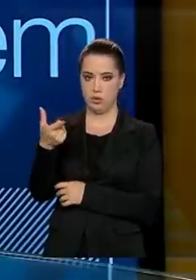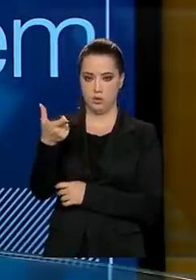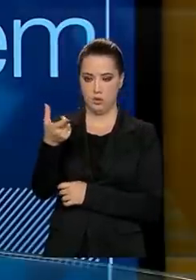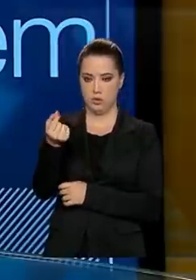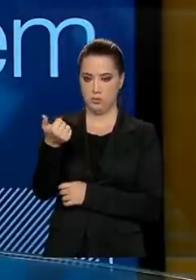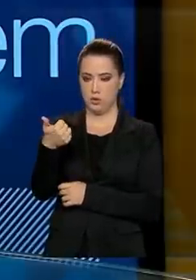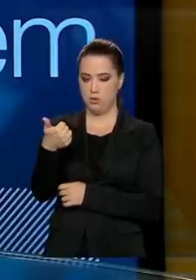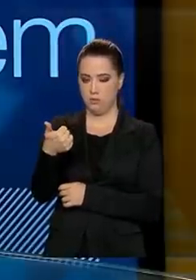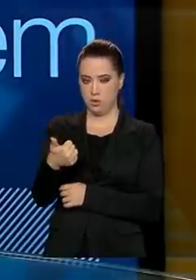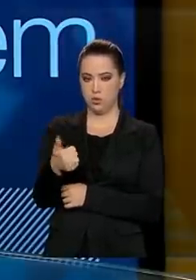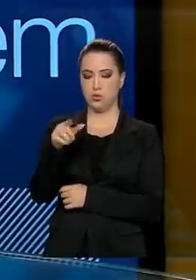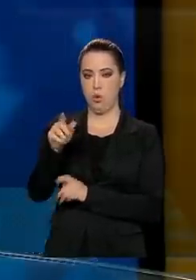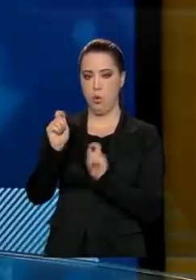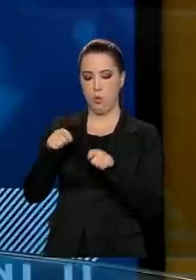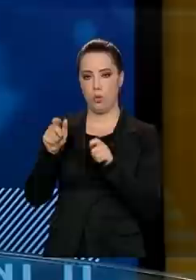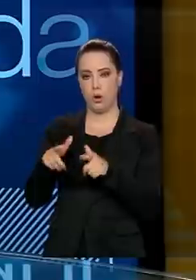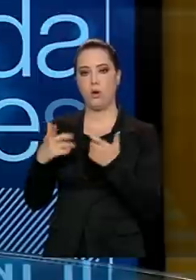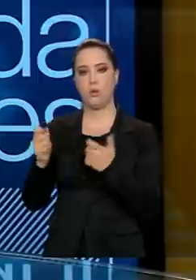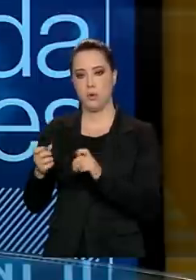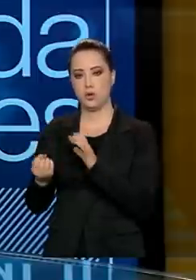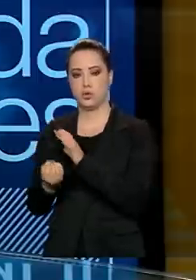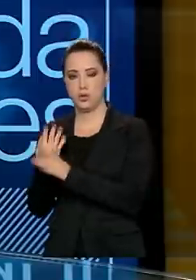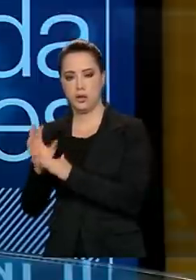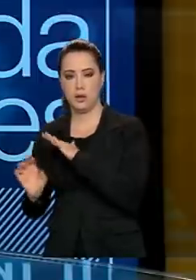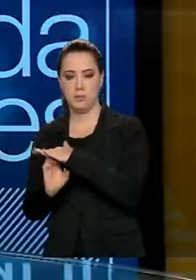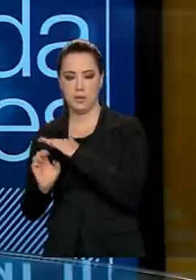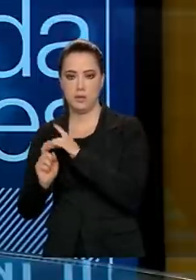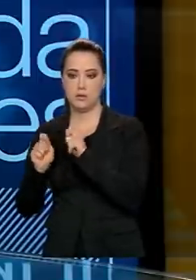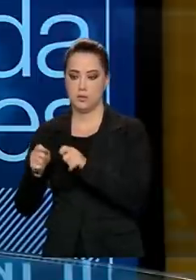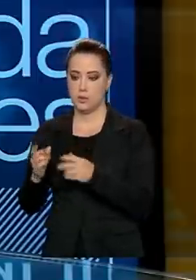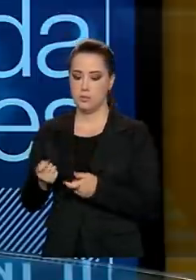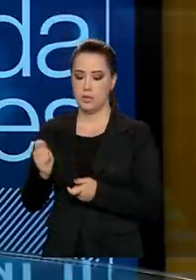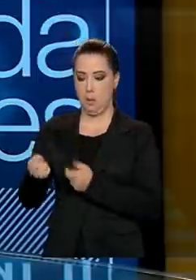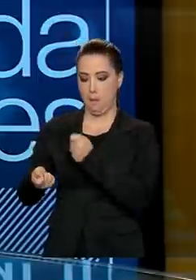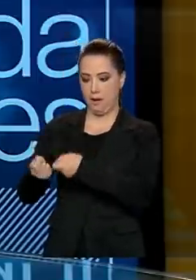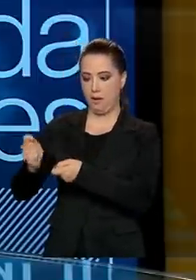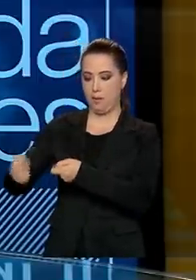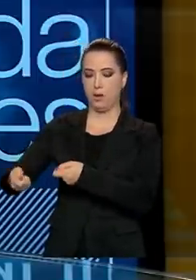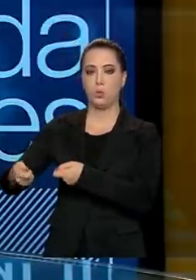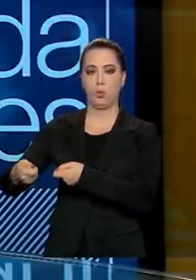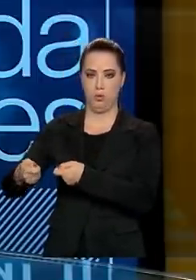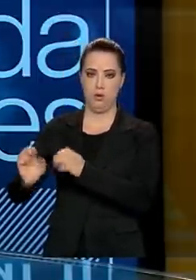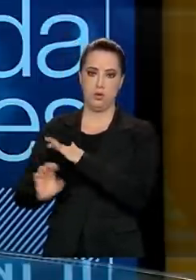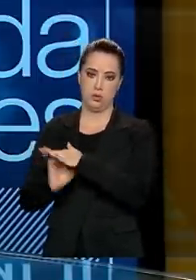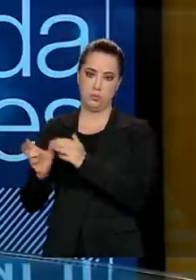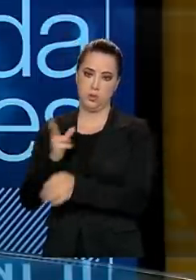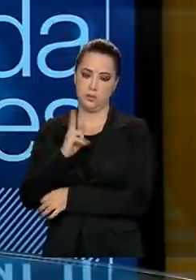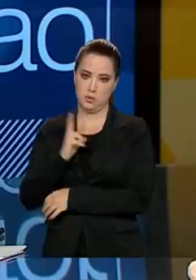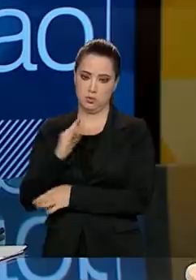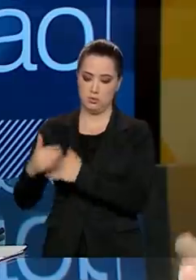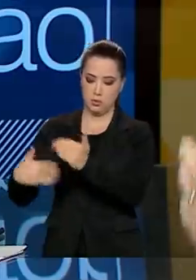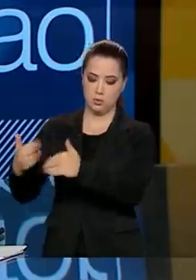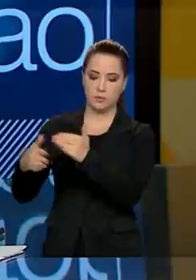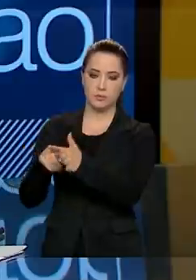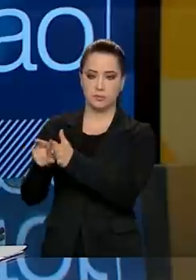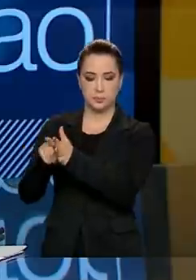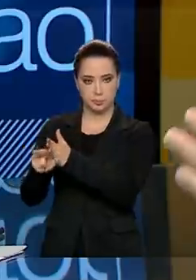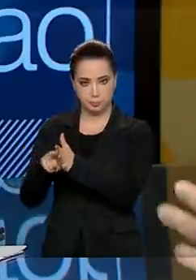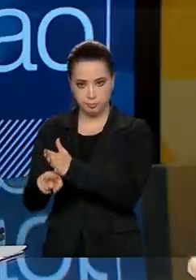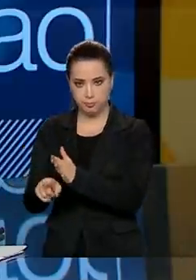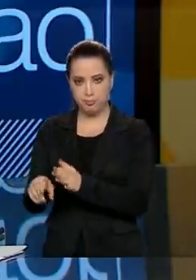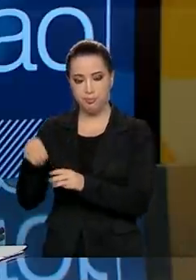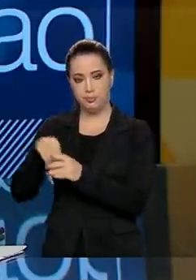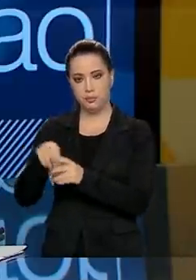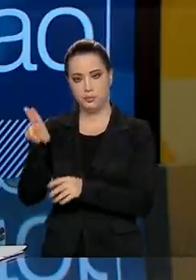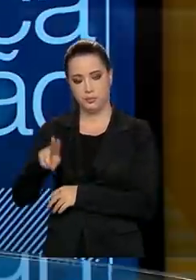polos de inovação Embrapi. Isso vai possibilitar a entrada de recursos privados para o desenvolvimento de pesquisa por meio das universidades